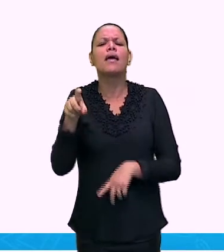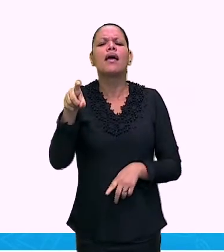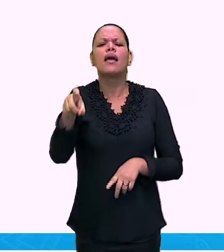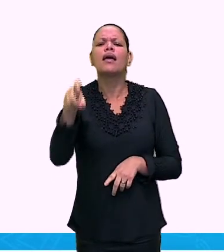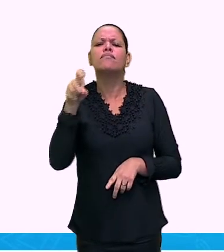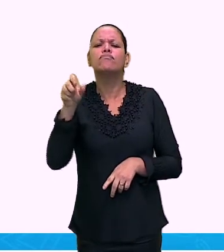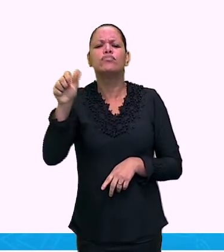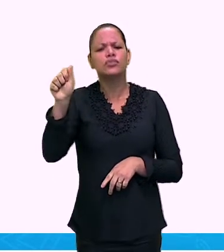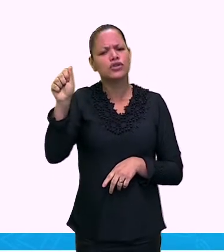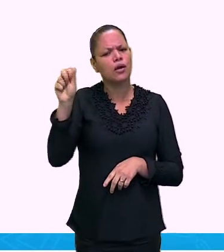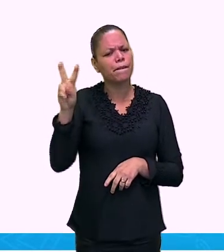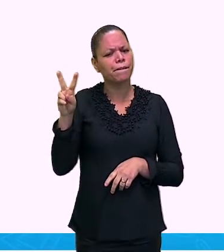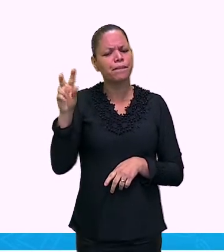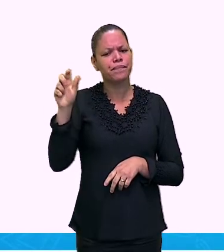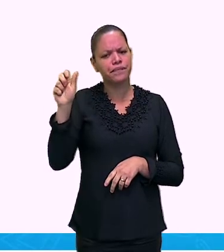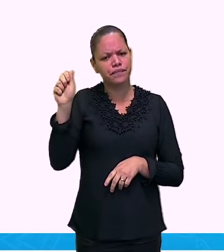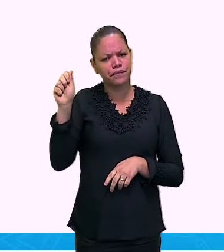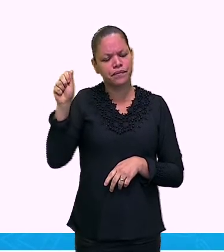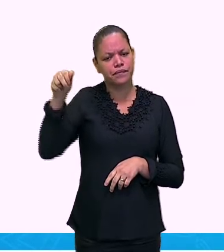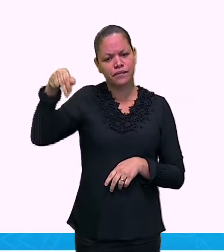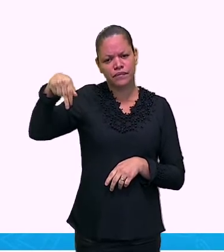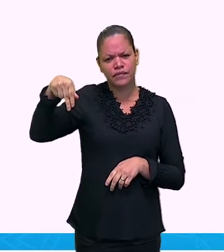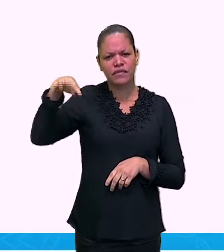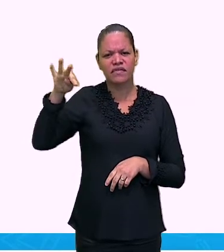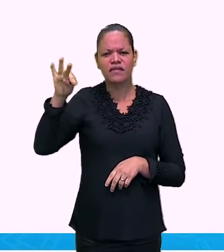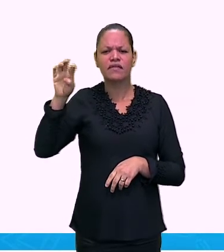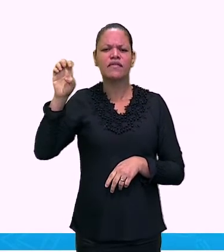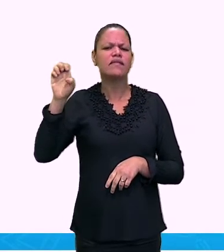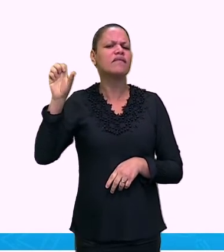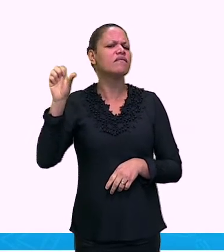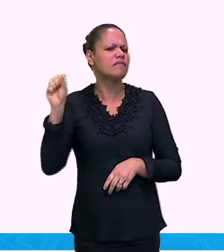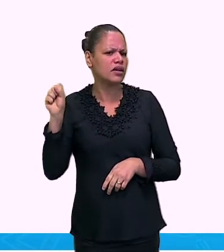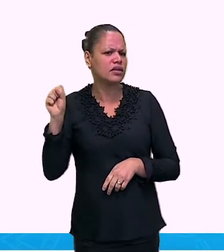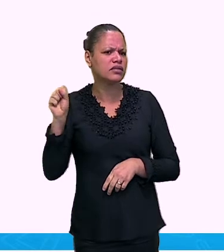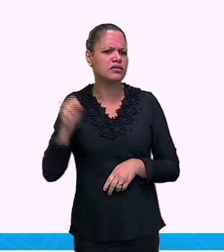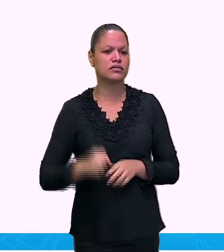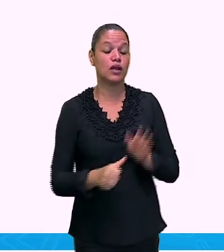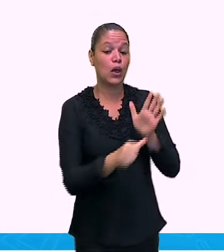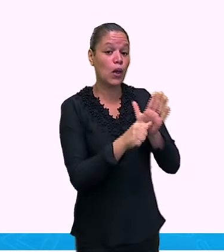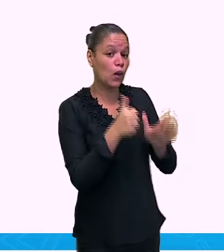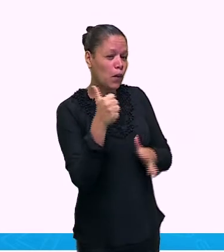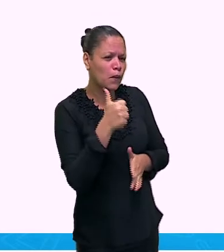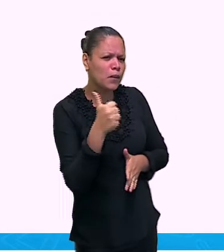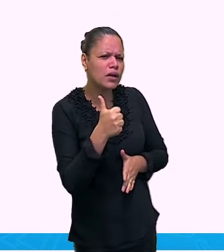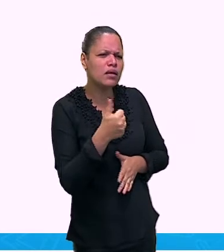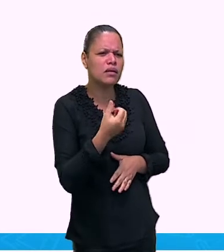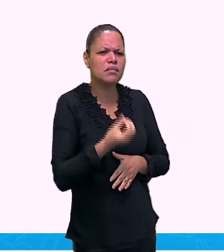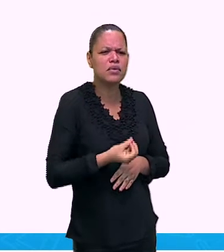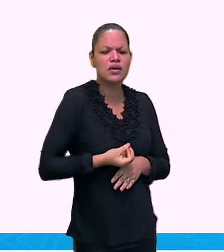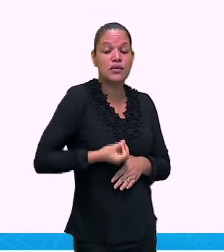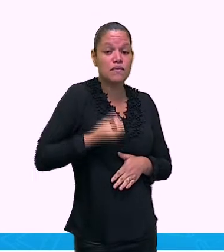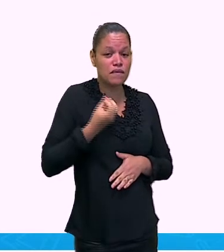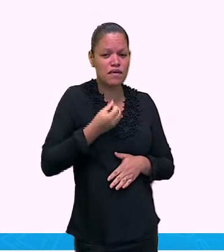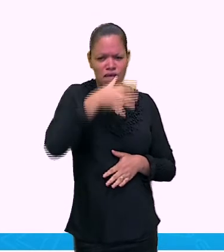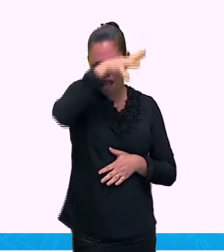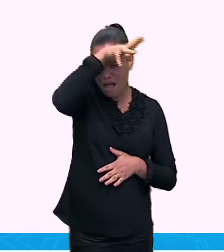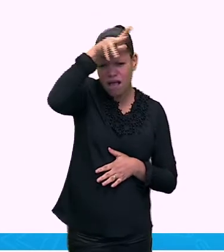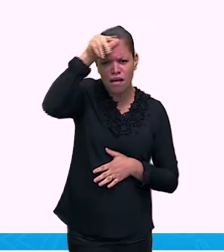centro-oeste. Então, em todo lugar do nosso mapa, do nosso país,